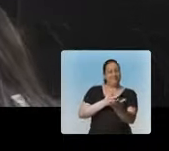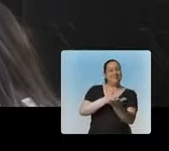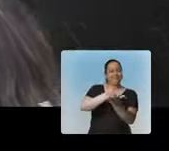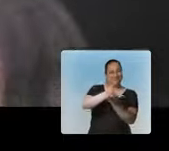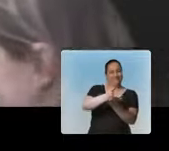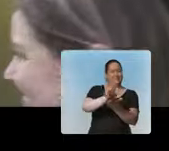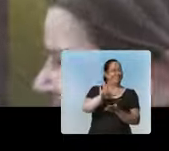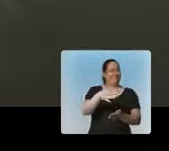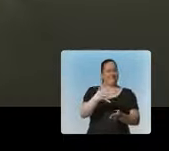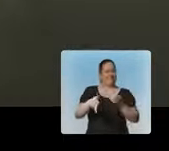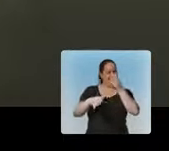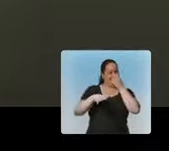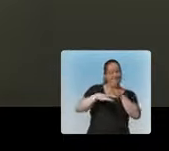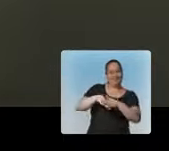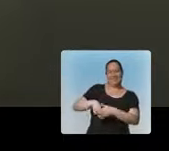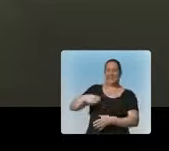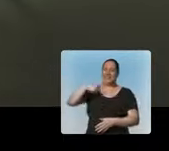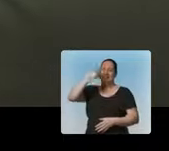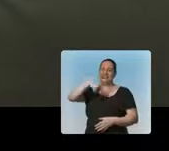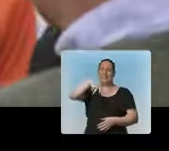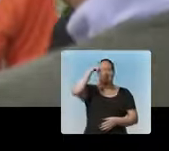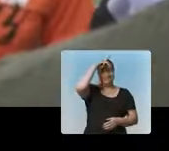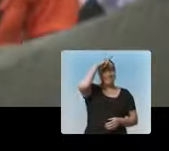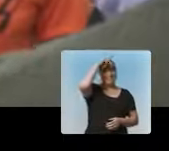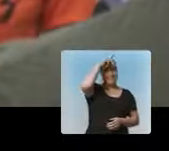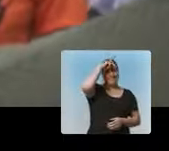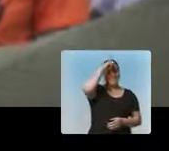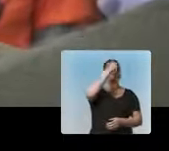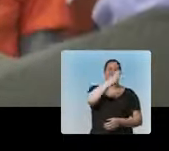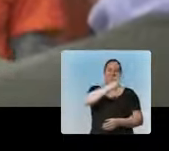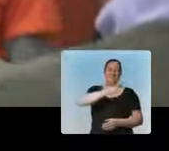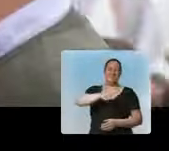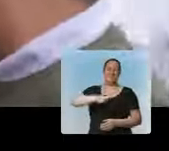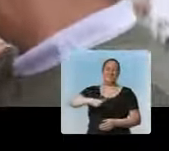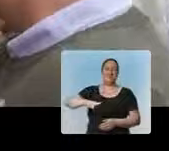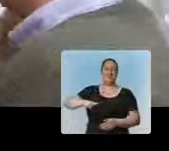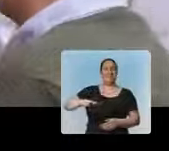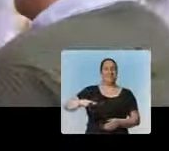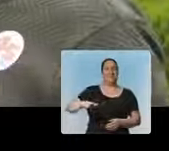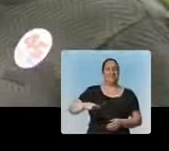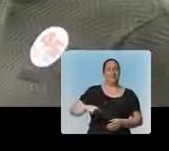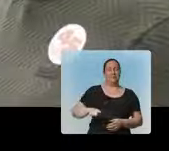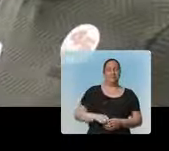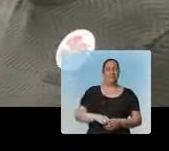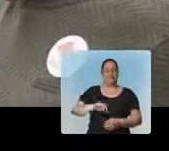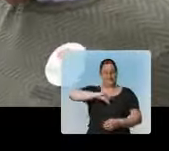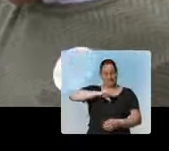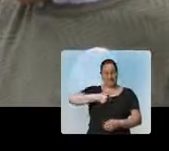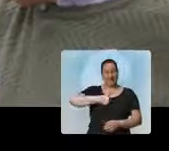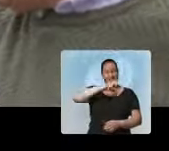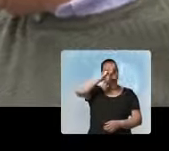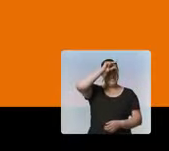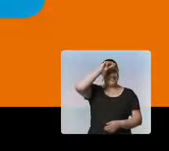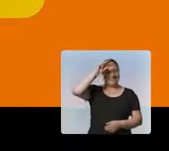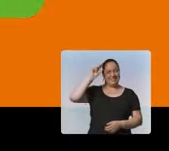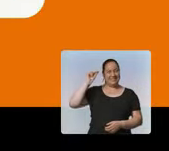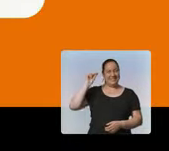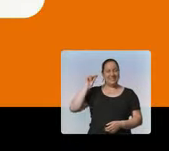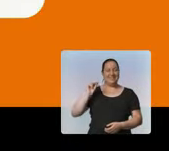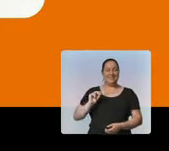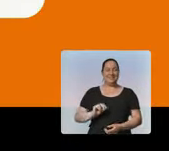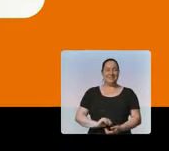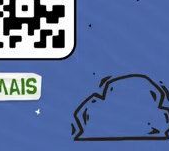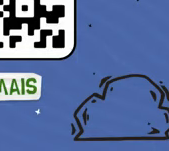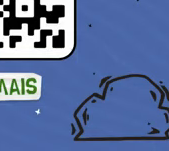Pra frente sim, e não talvez. Eu sou Pelotas outra vez. E se